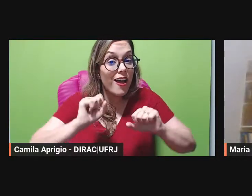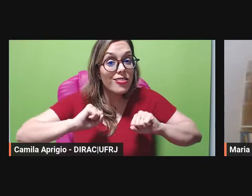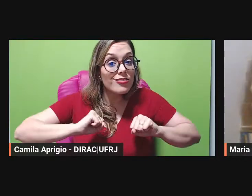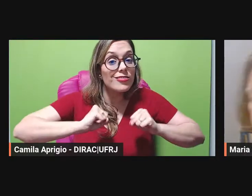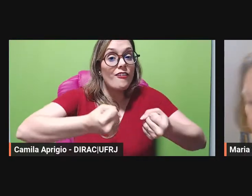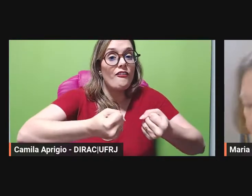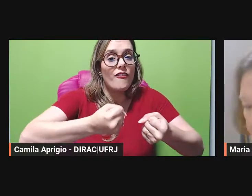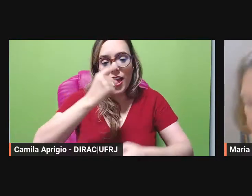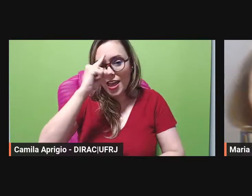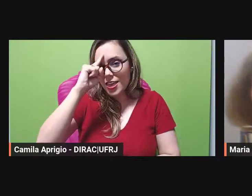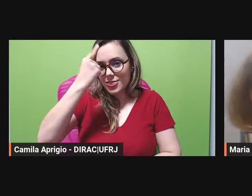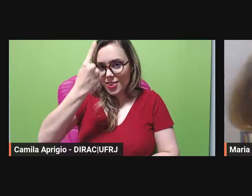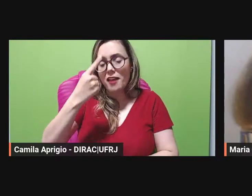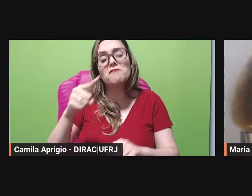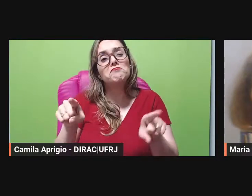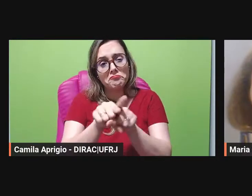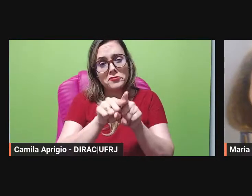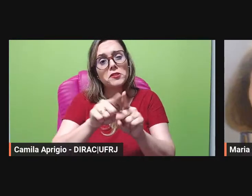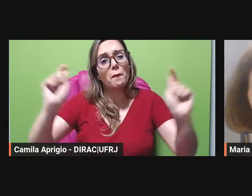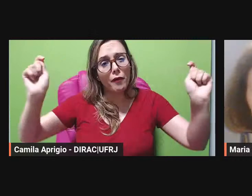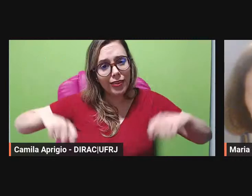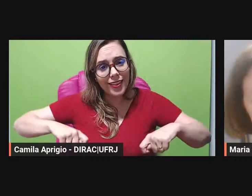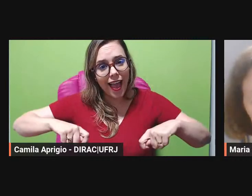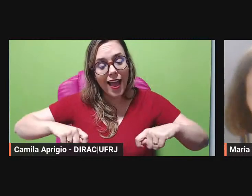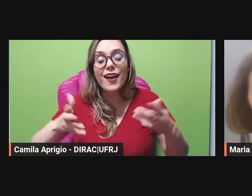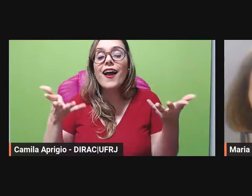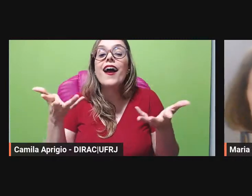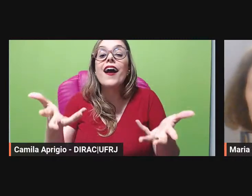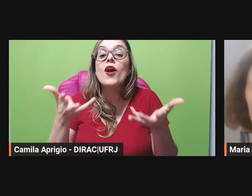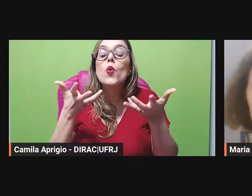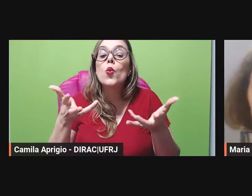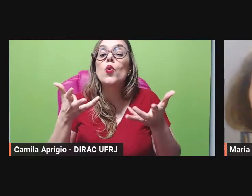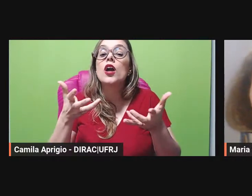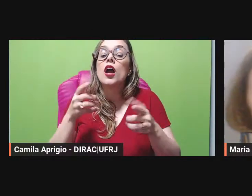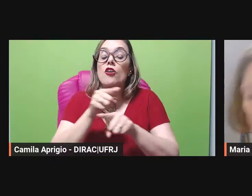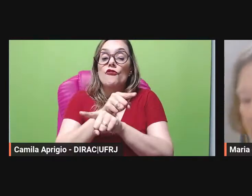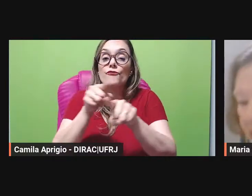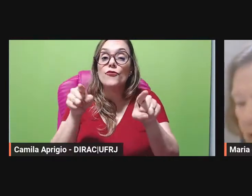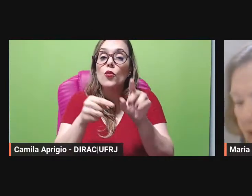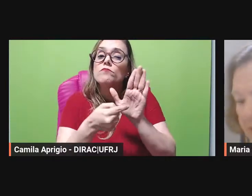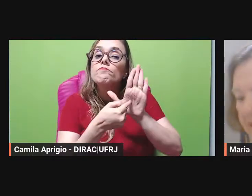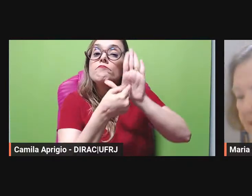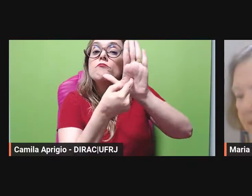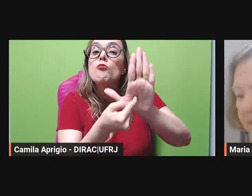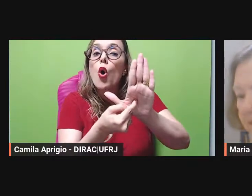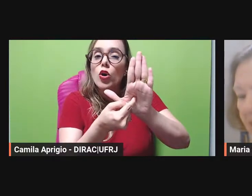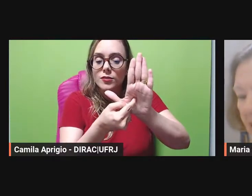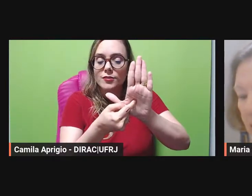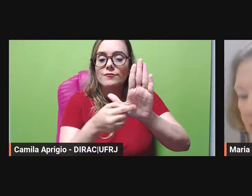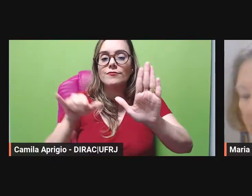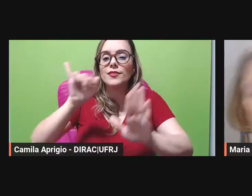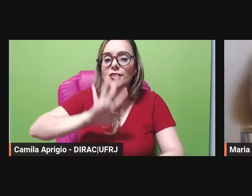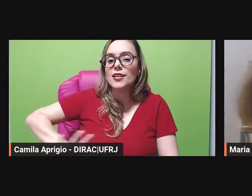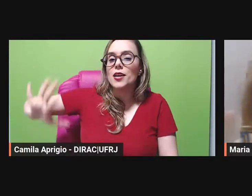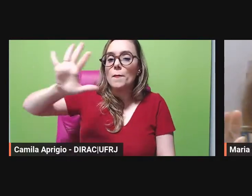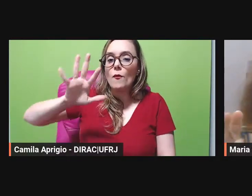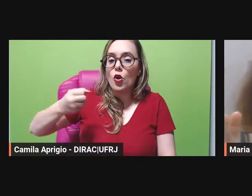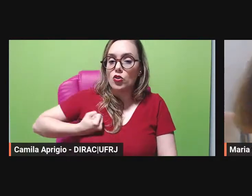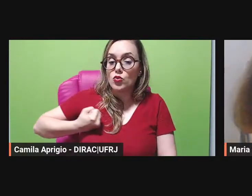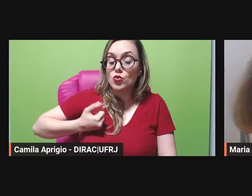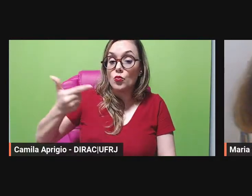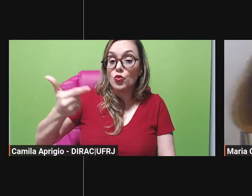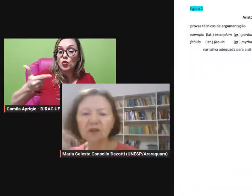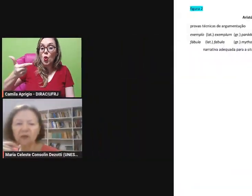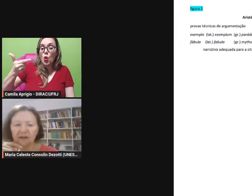então aí eu queria que vocês mostrassem a a figurinha dois e ela tem um